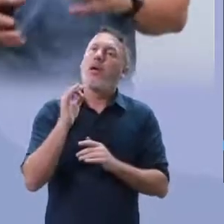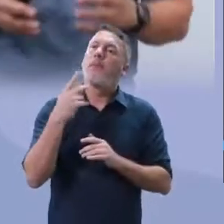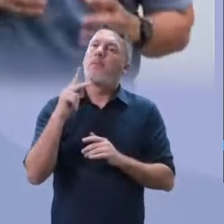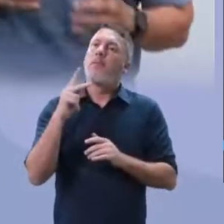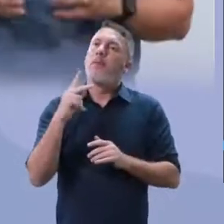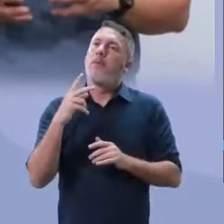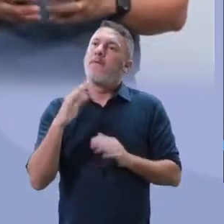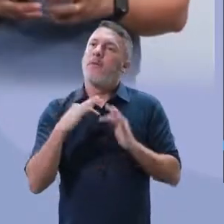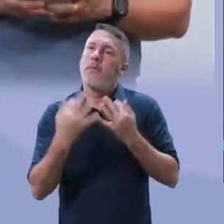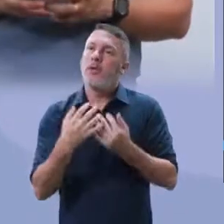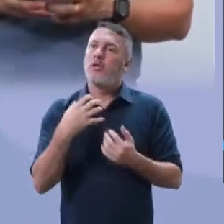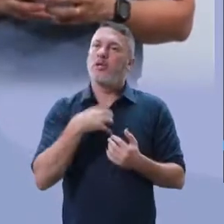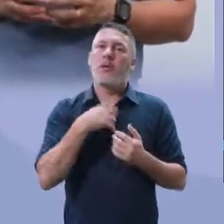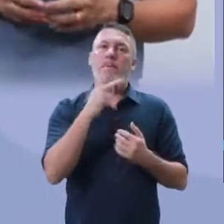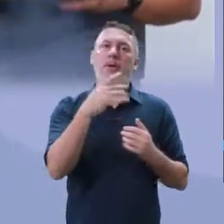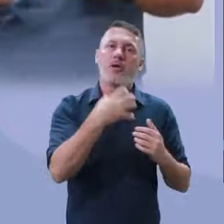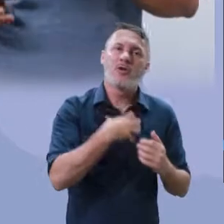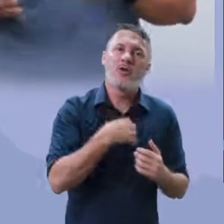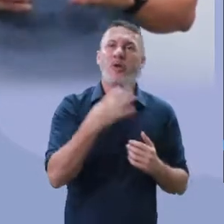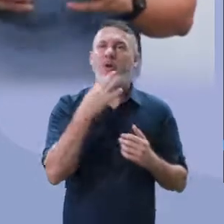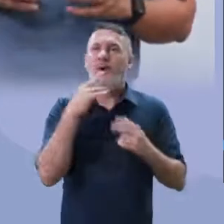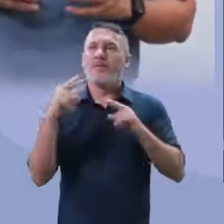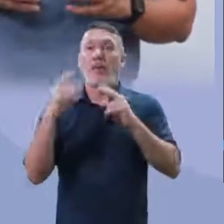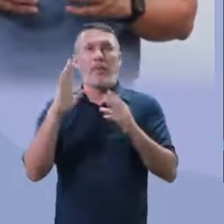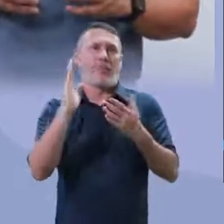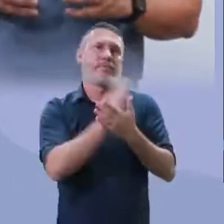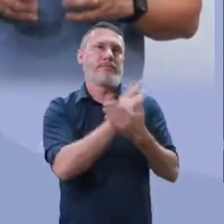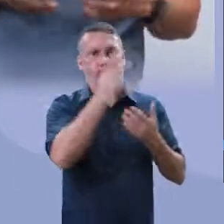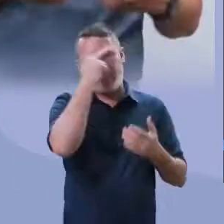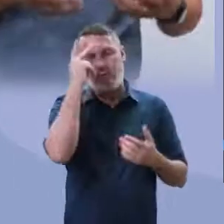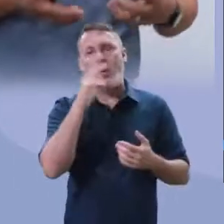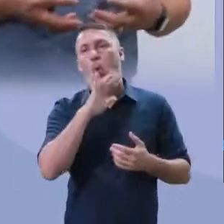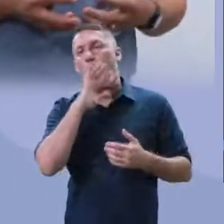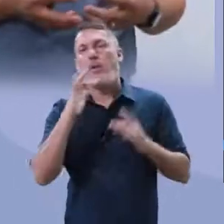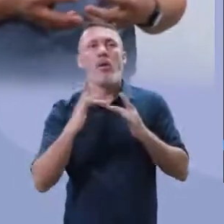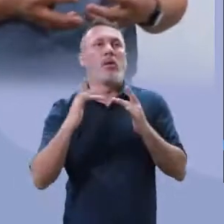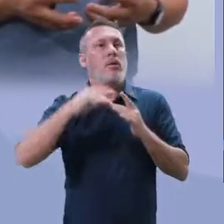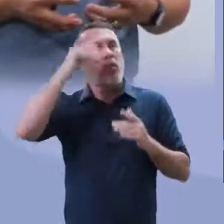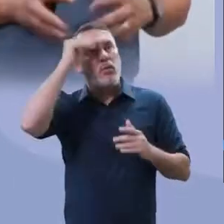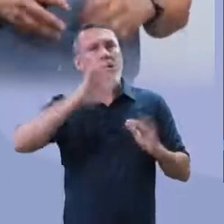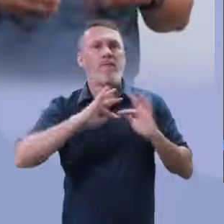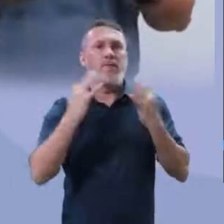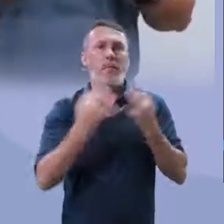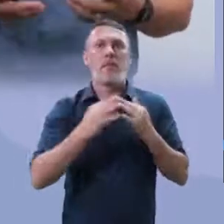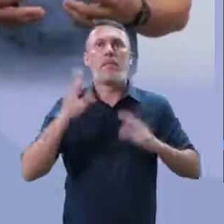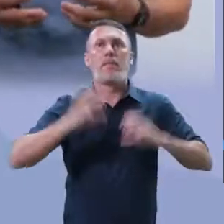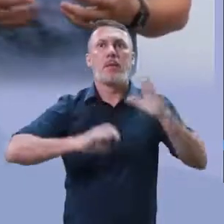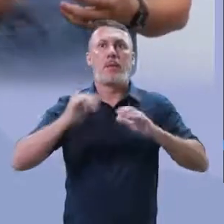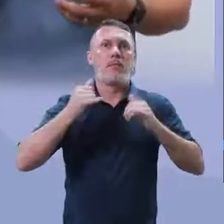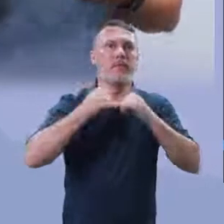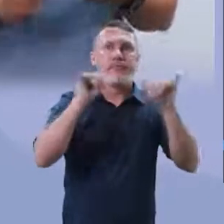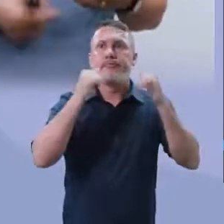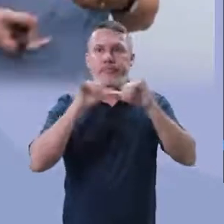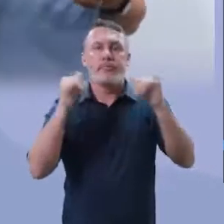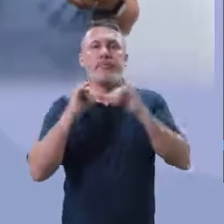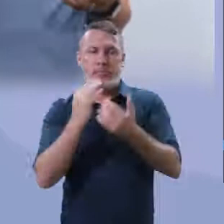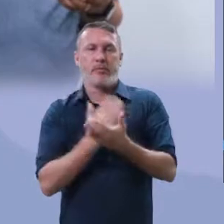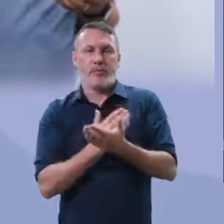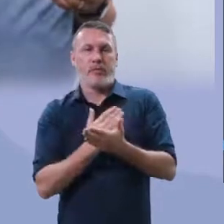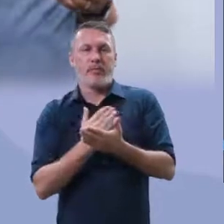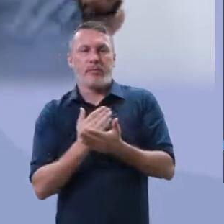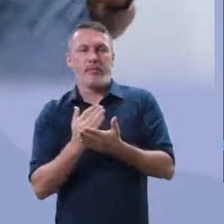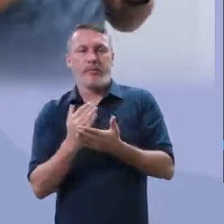precisamos conhecer mais os nossos familiares. Mas para uns, não foi tão bom assim. Mas são os conflitos. Por quê?